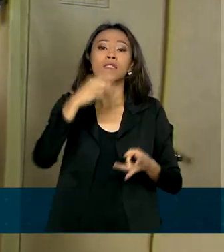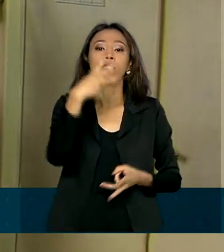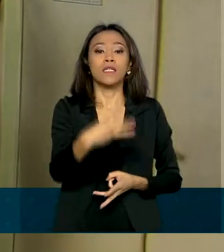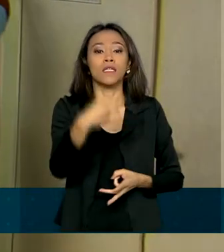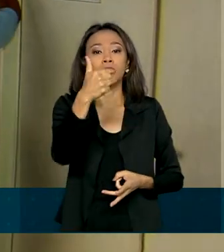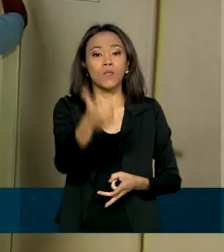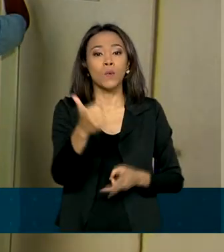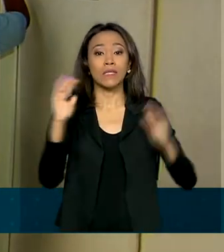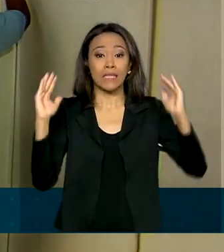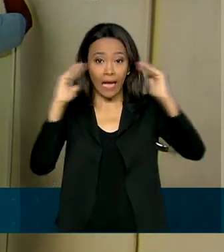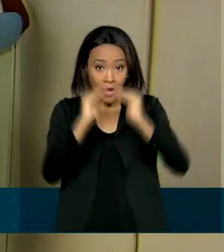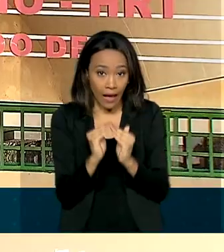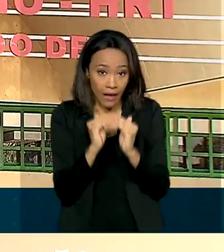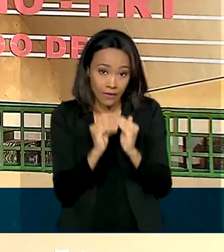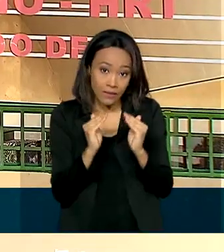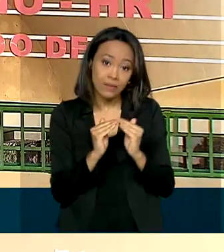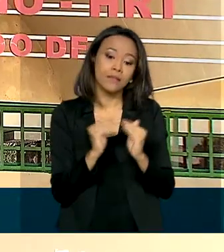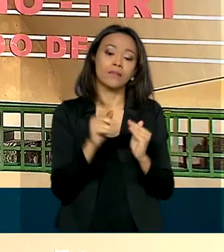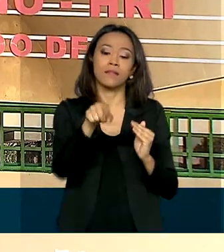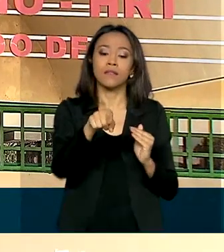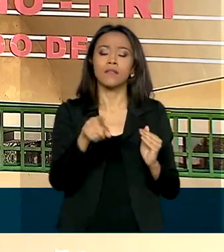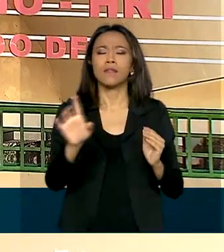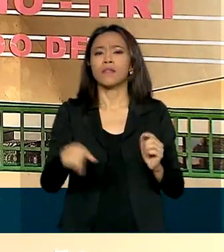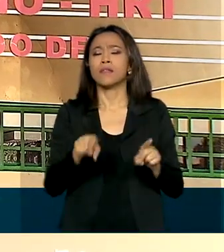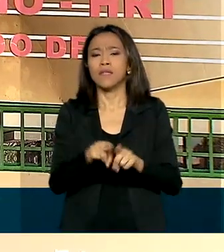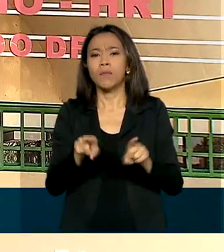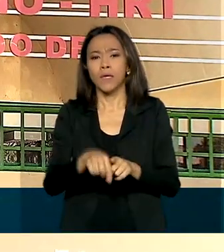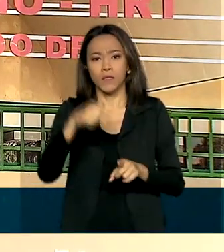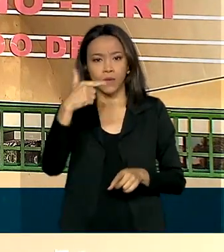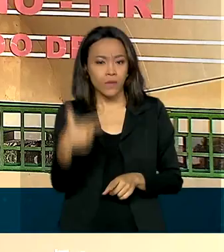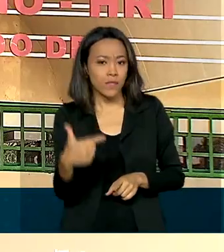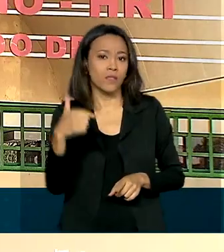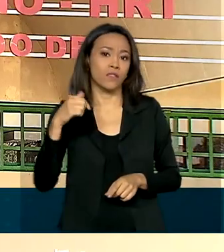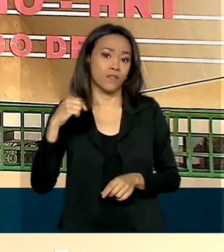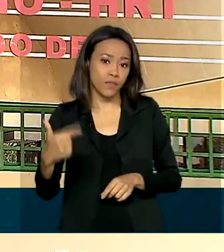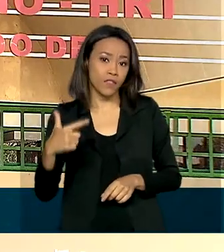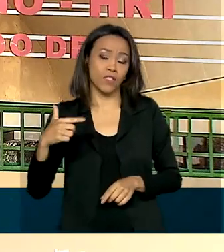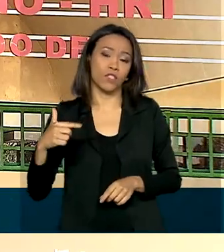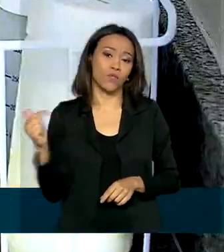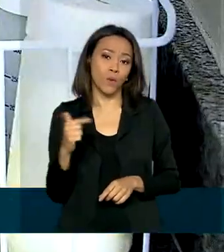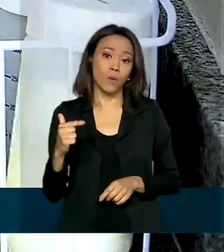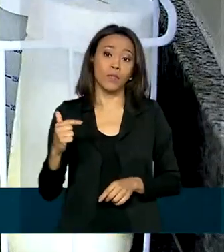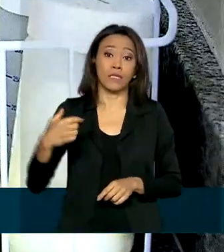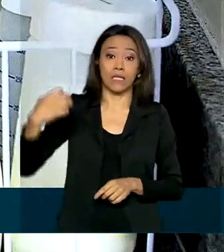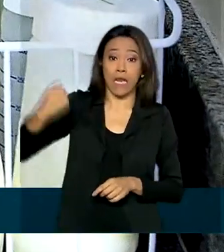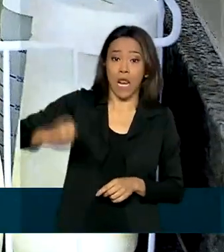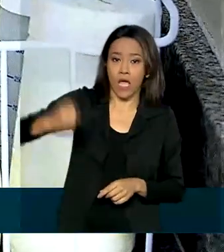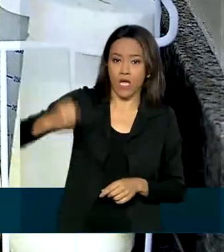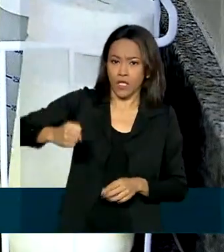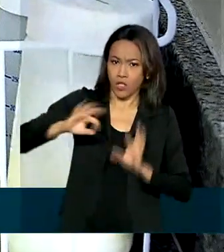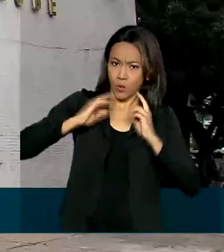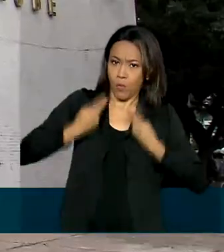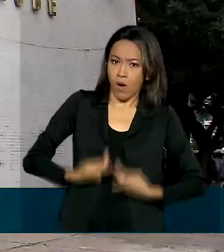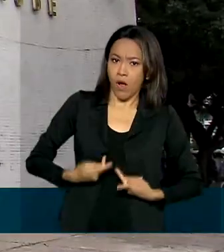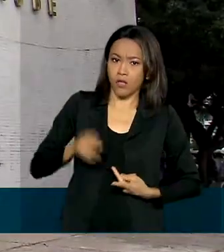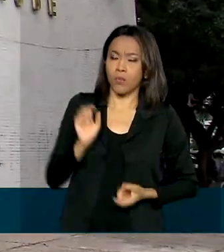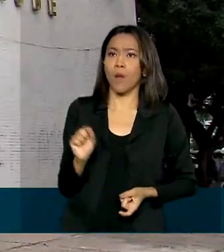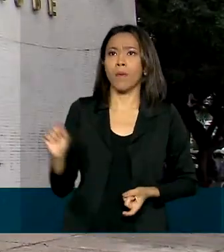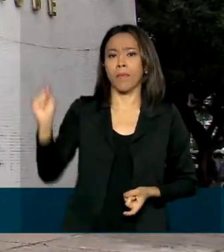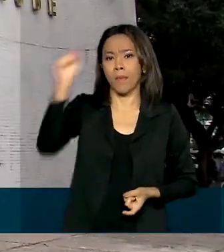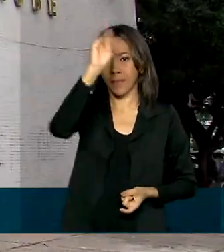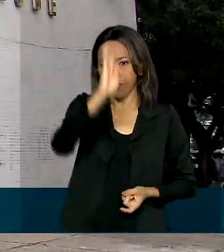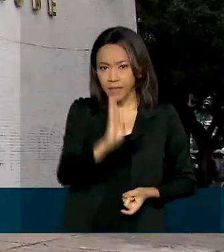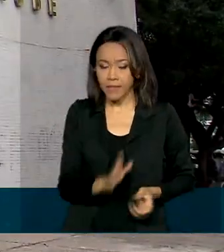de gestante, bebê e puérpera, além de 222 bancos de leite humano espalhados pelo país. E o